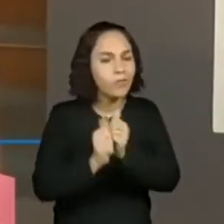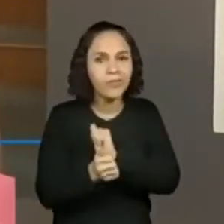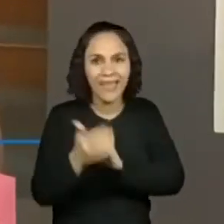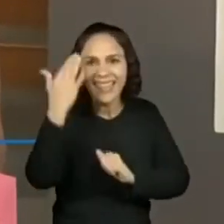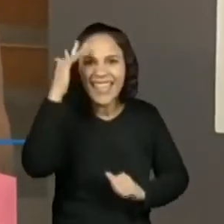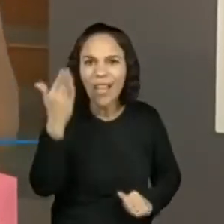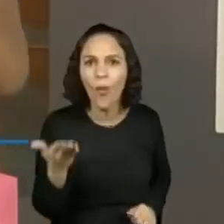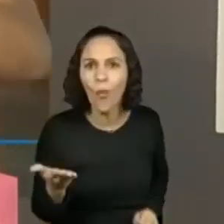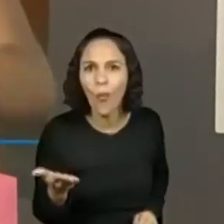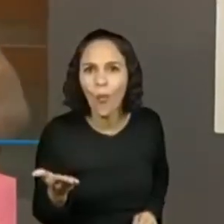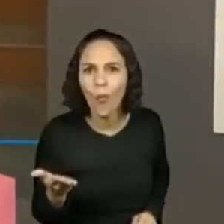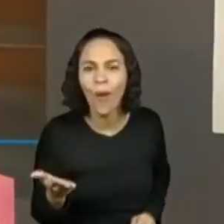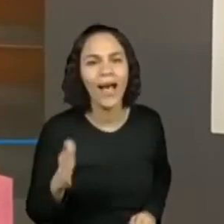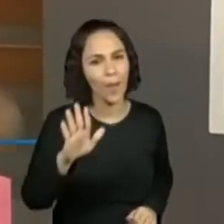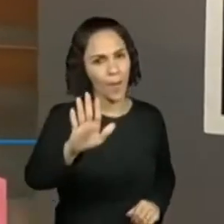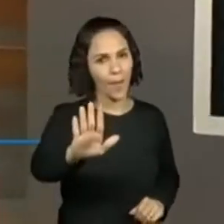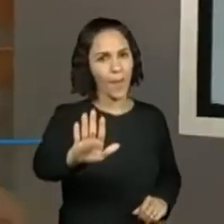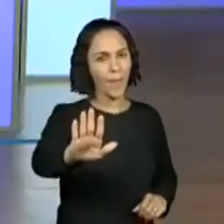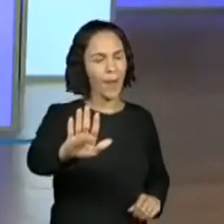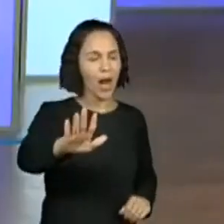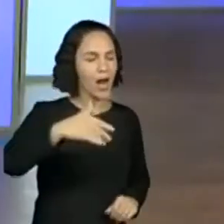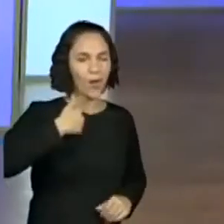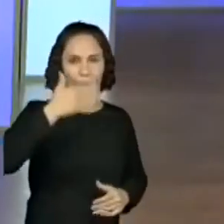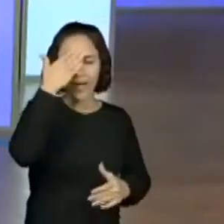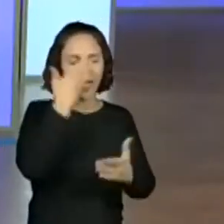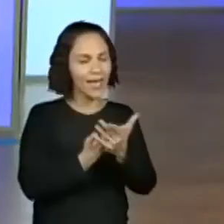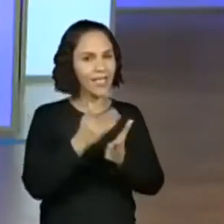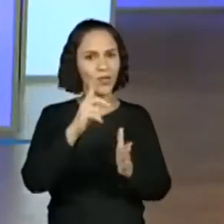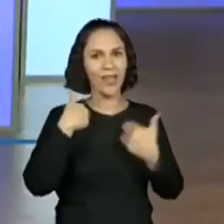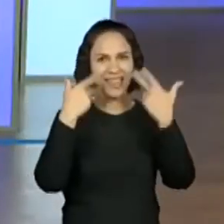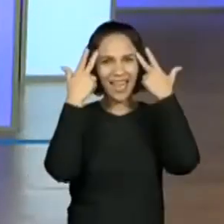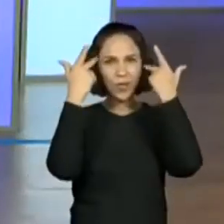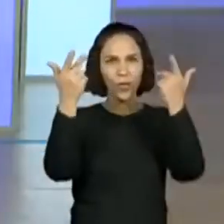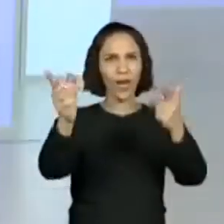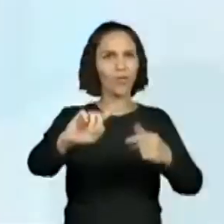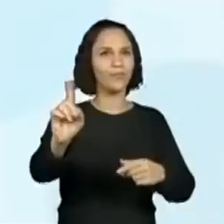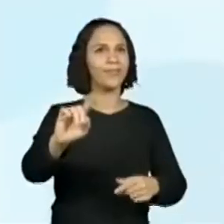entenderam isso? Peraí. Eu não vou agir com naturalidade. Pera.